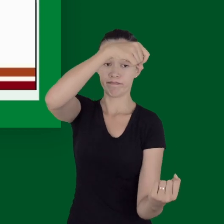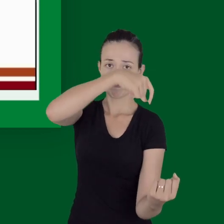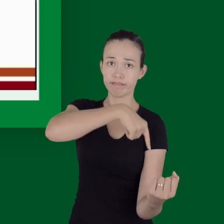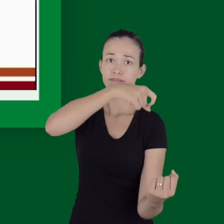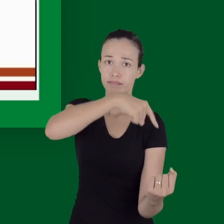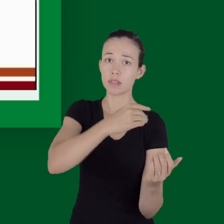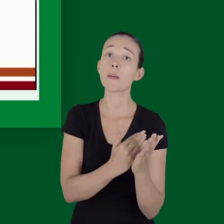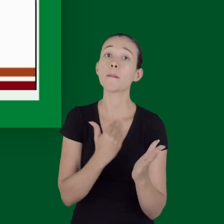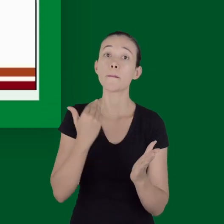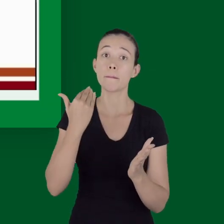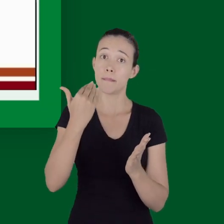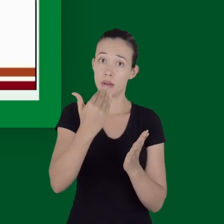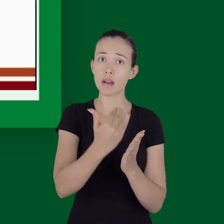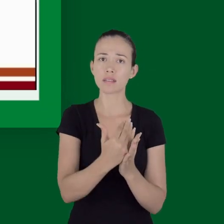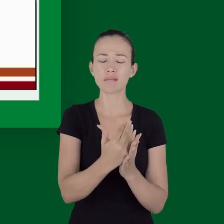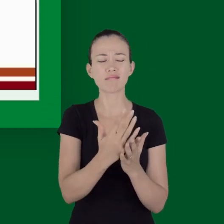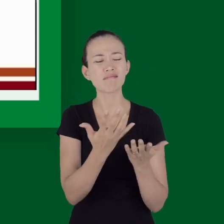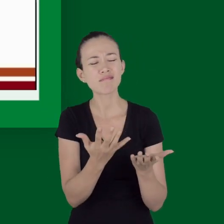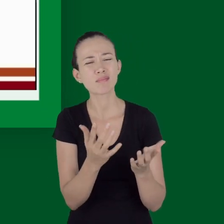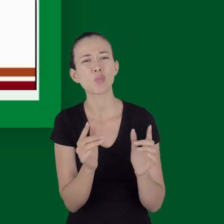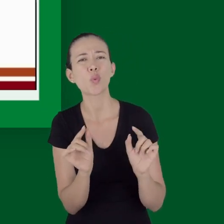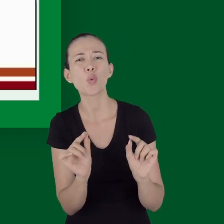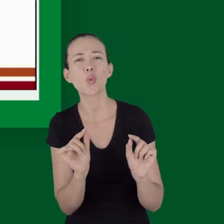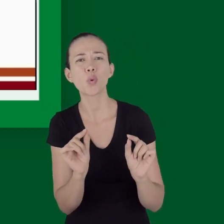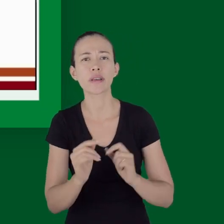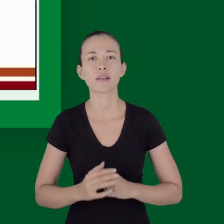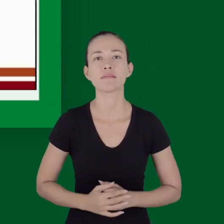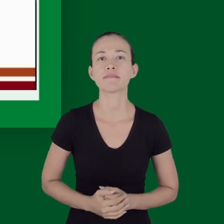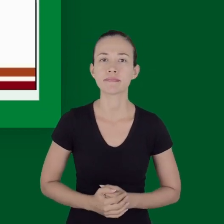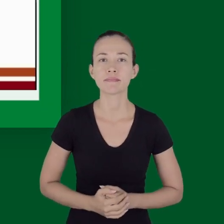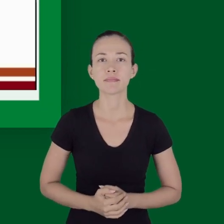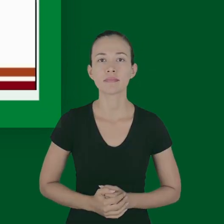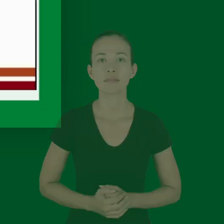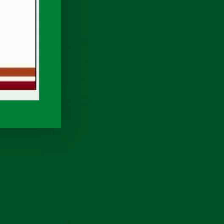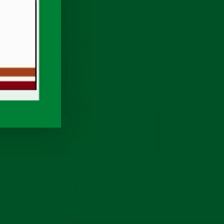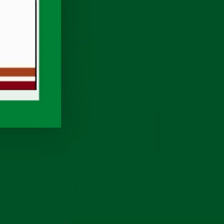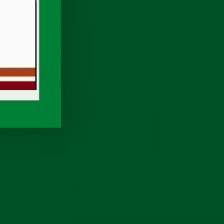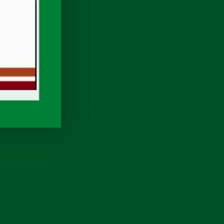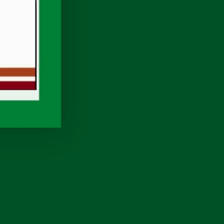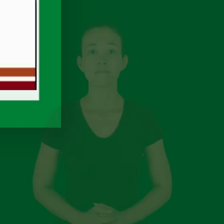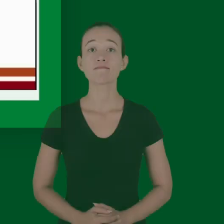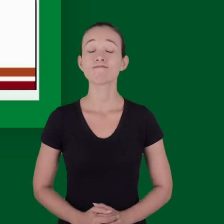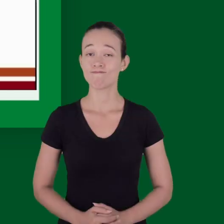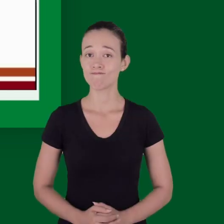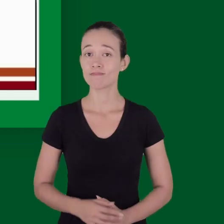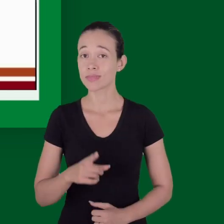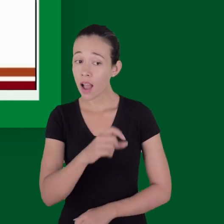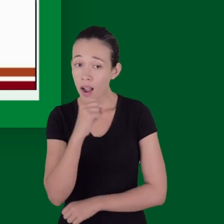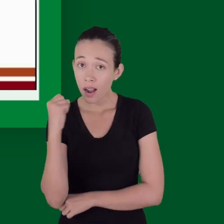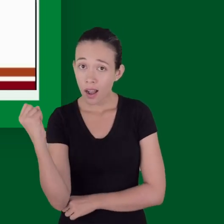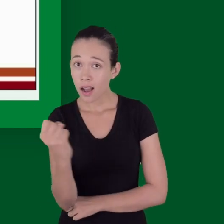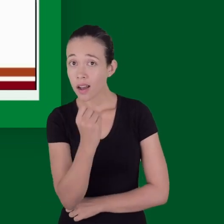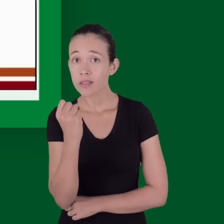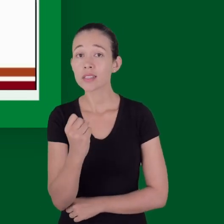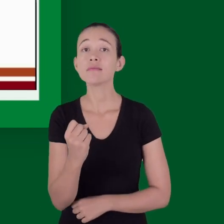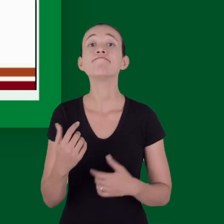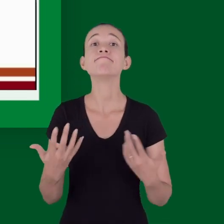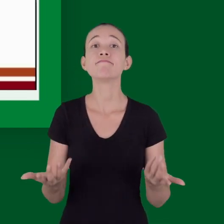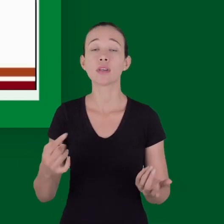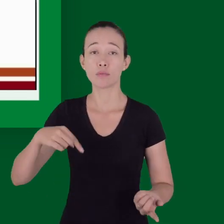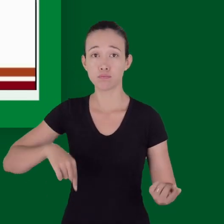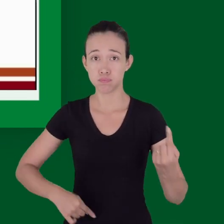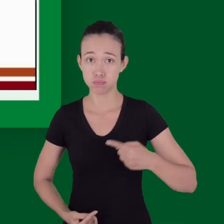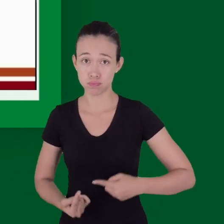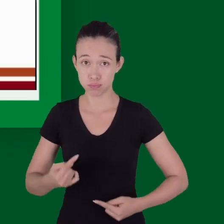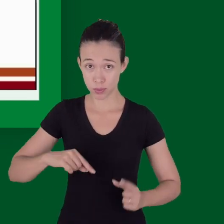no exterior mas para a nossa realidade ainda não é algo que acontece. Em quadros mais graves é comum a